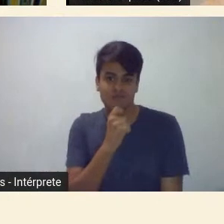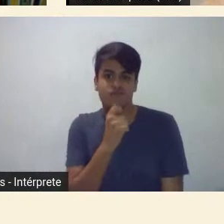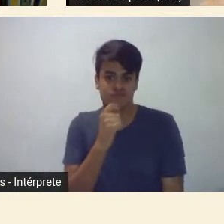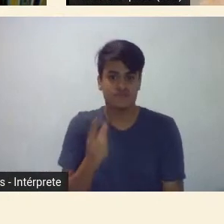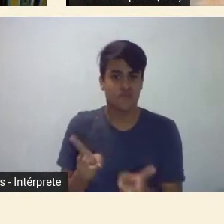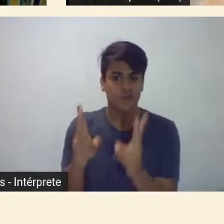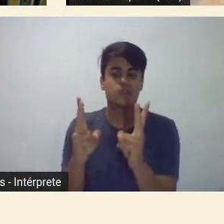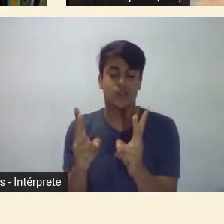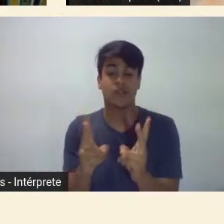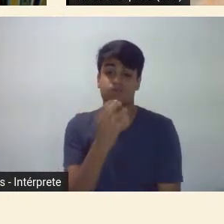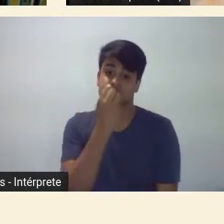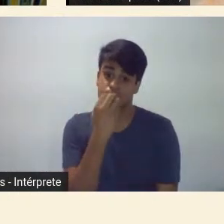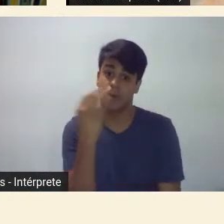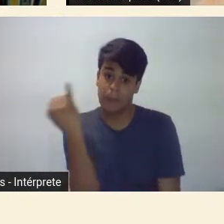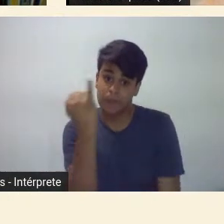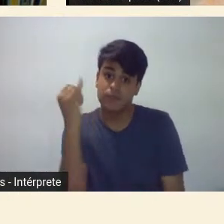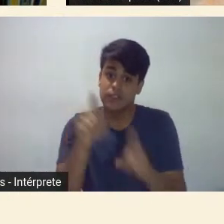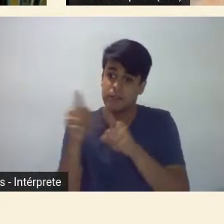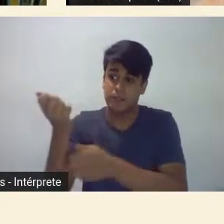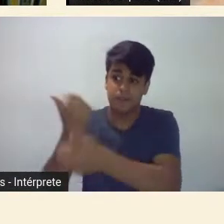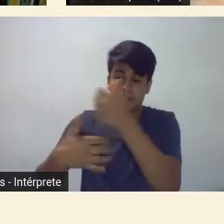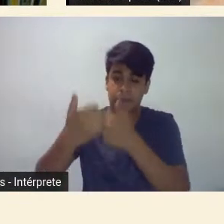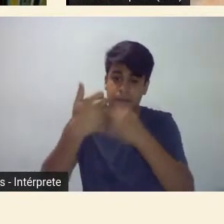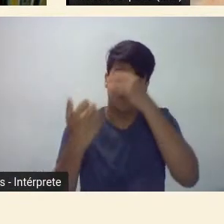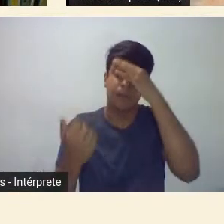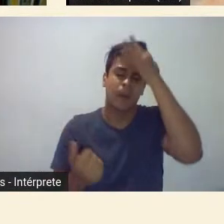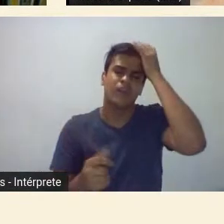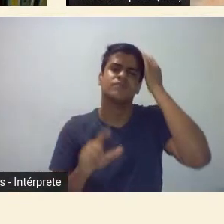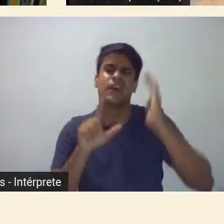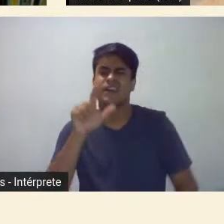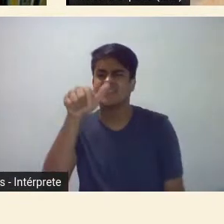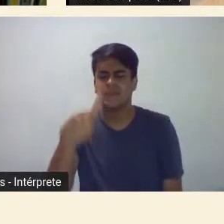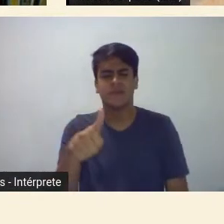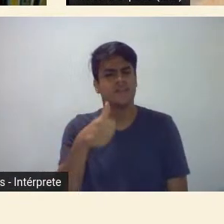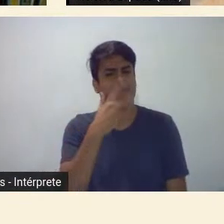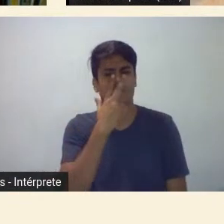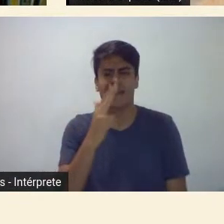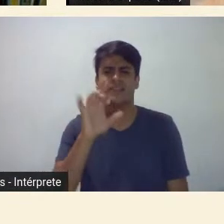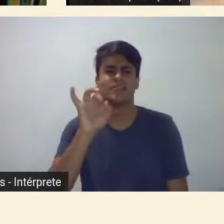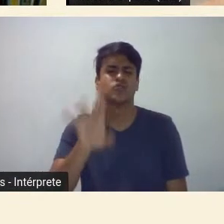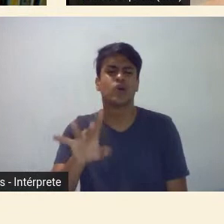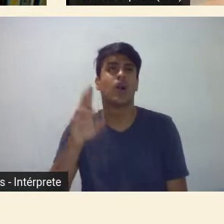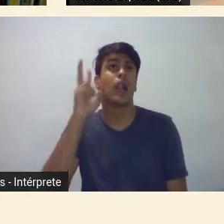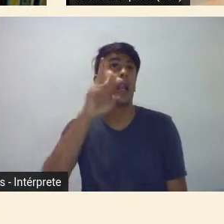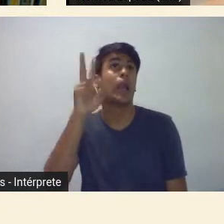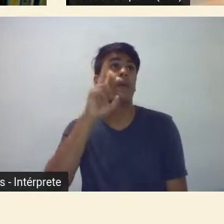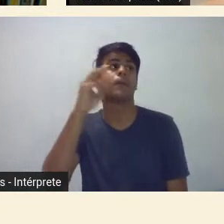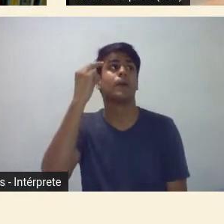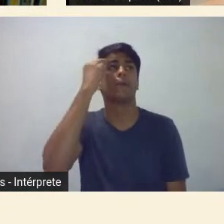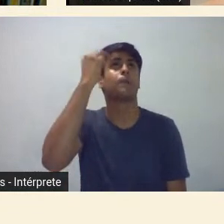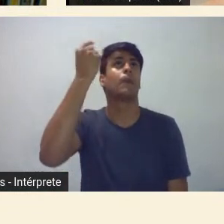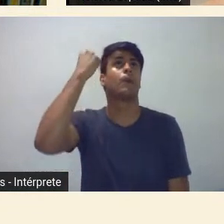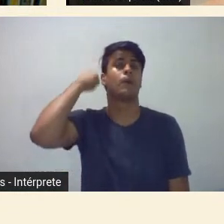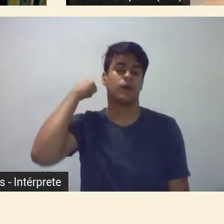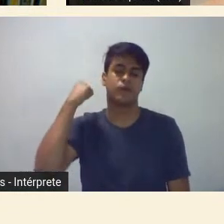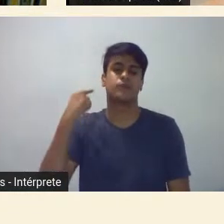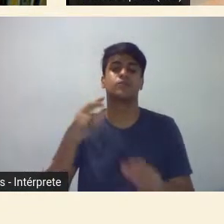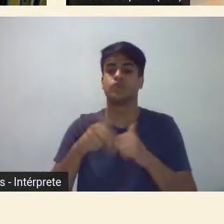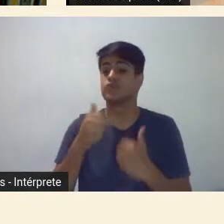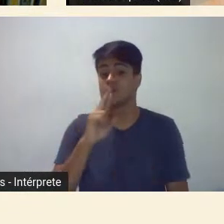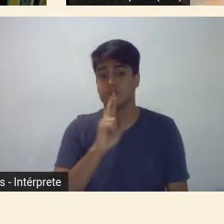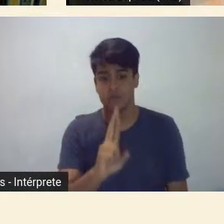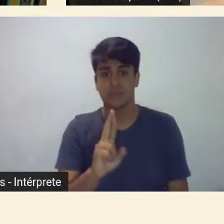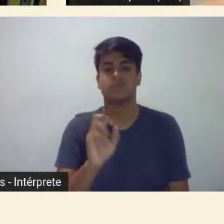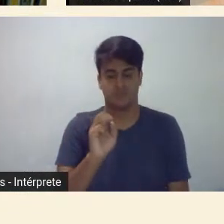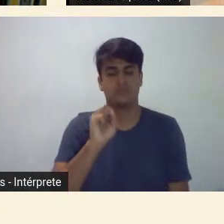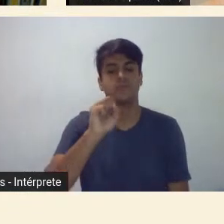a opinião e a fala deles depois começou realmente a ser uma pegada mais memorialística mas respondendo ao objetivamente acho que sim